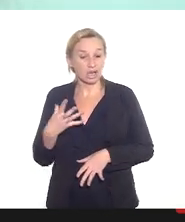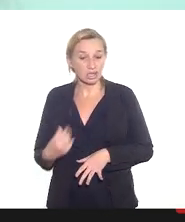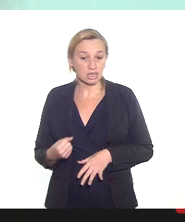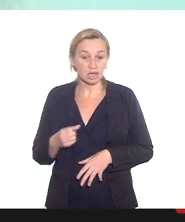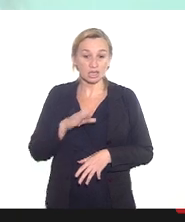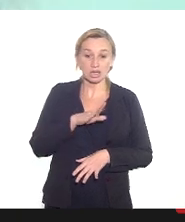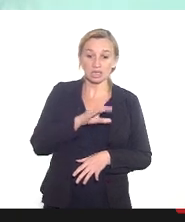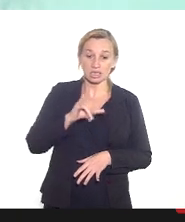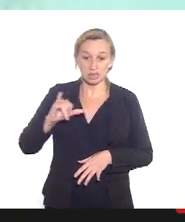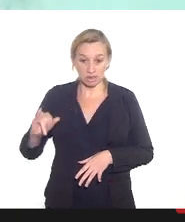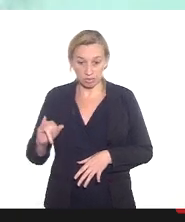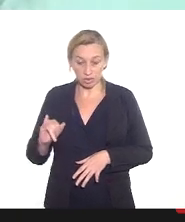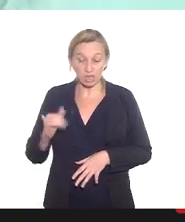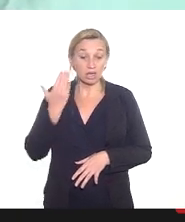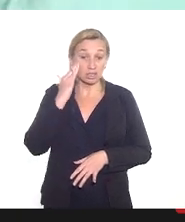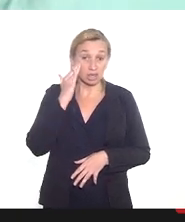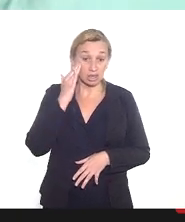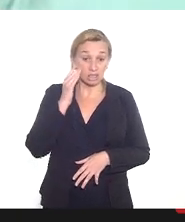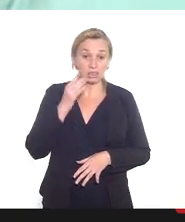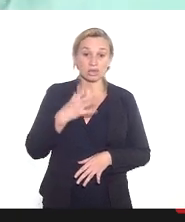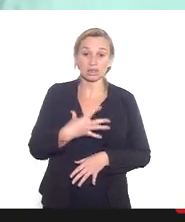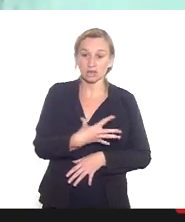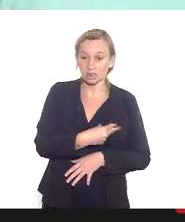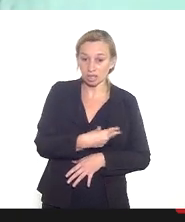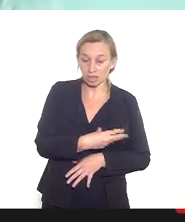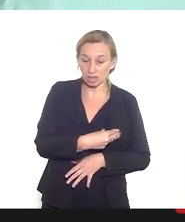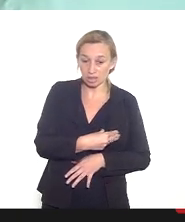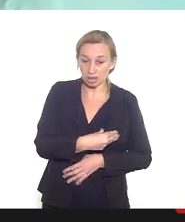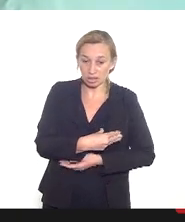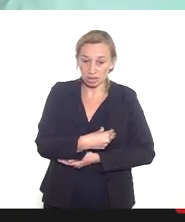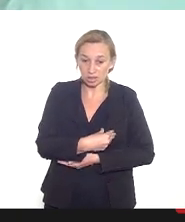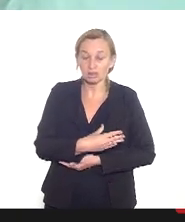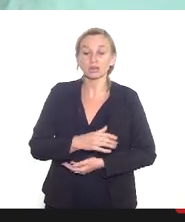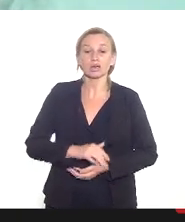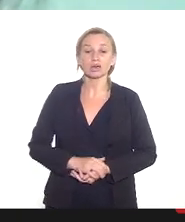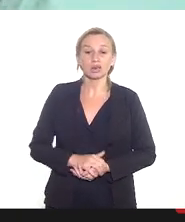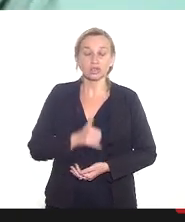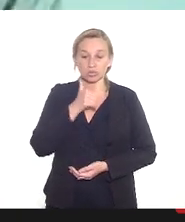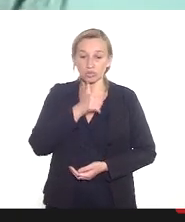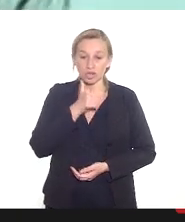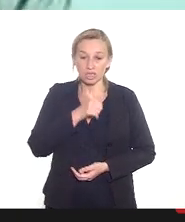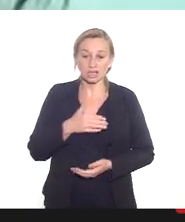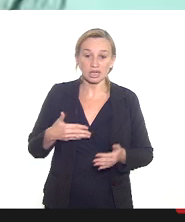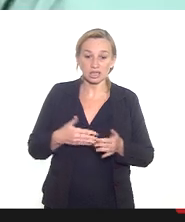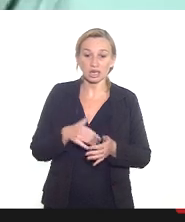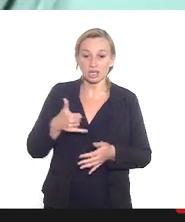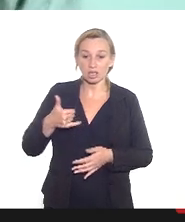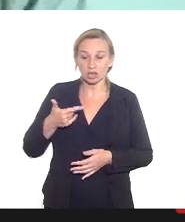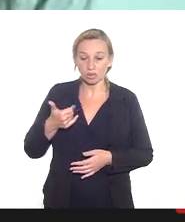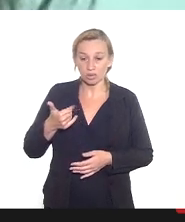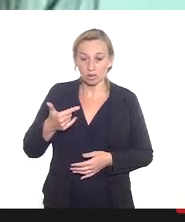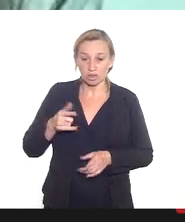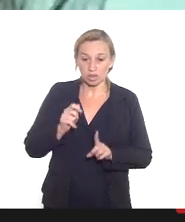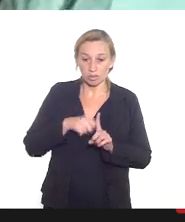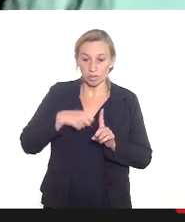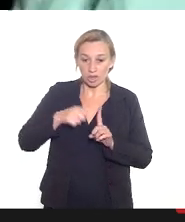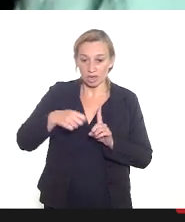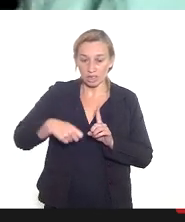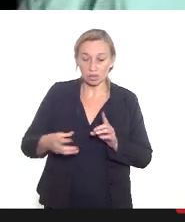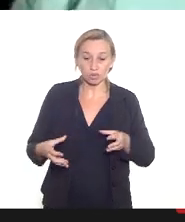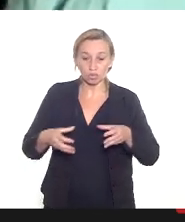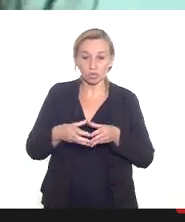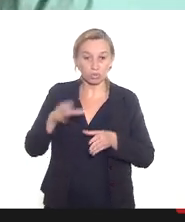da CIB entendendo que as lactantes elas até 12 meses são incluídas no grupo